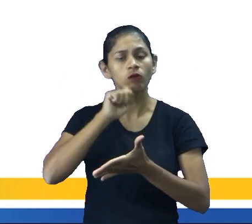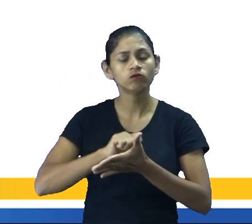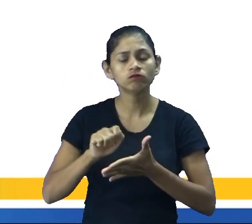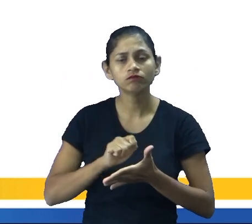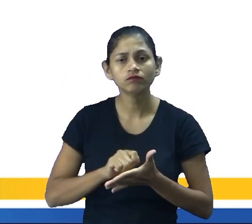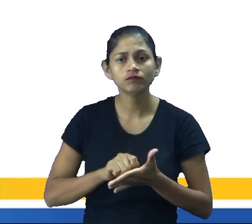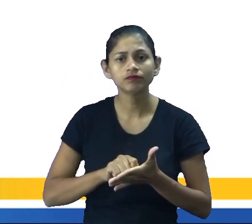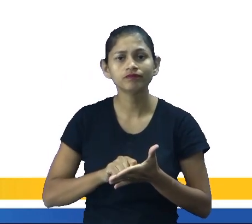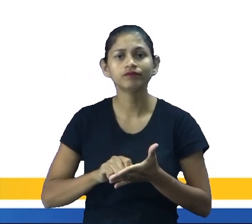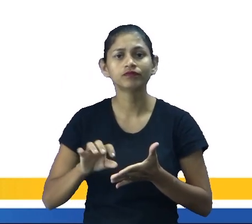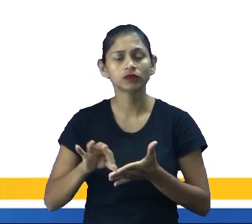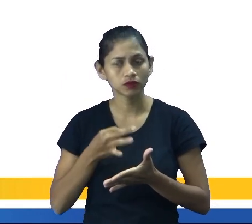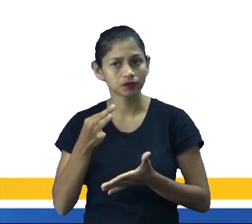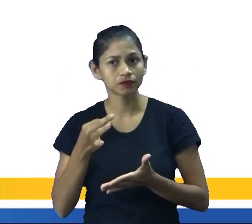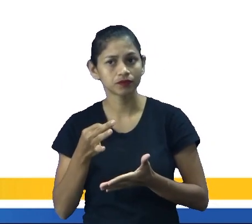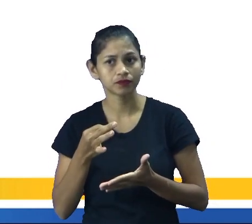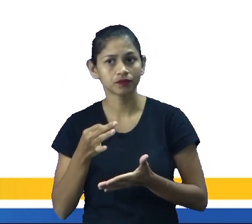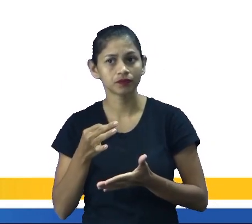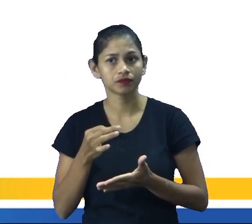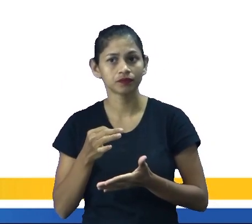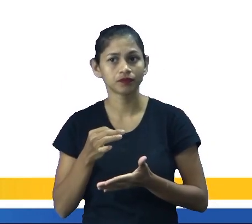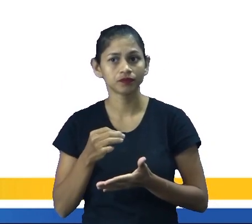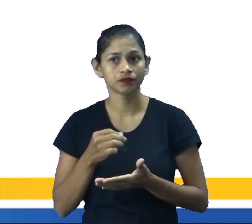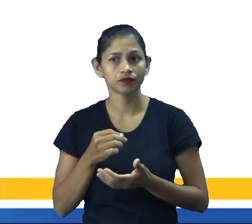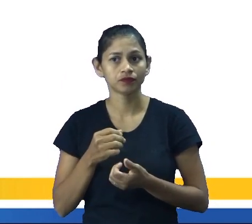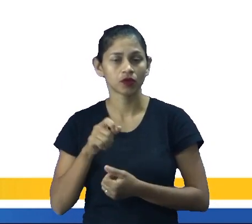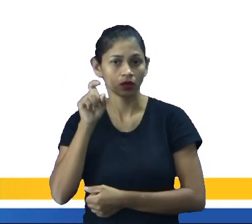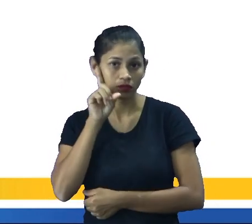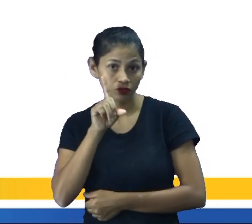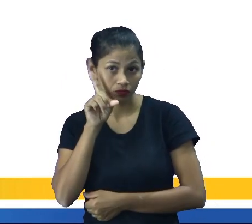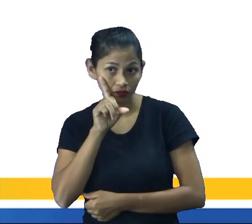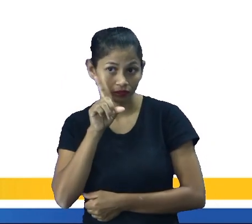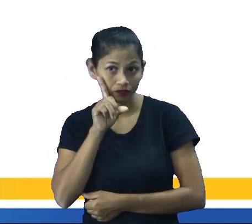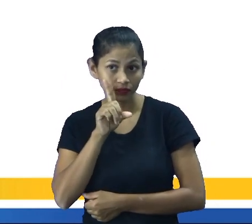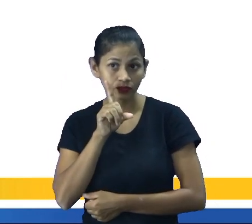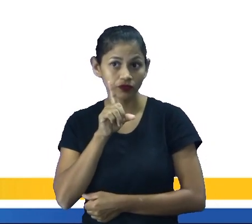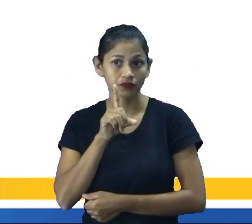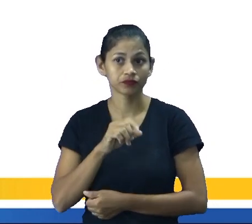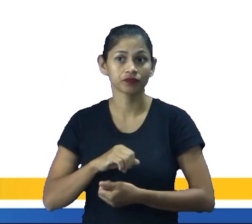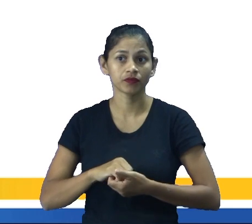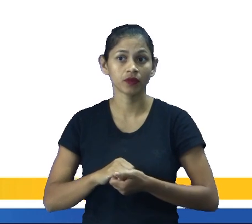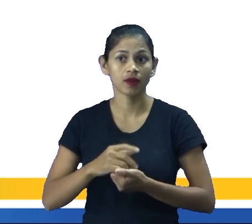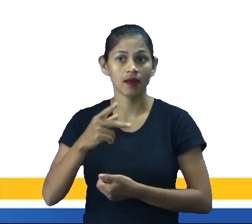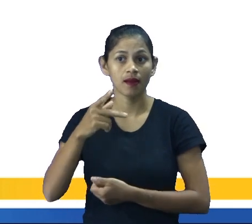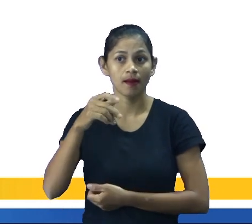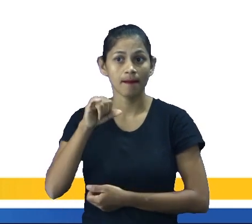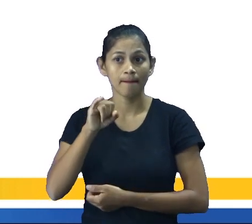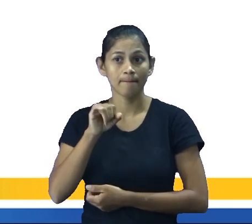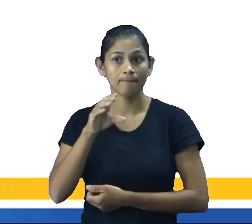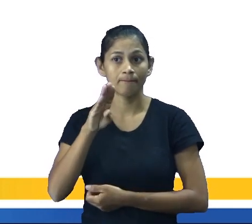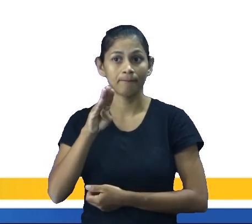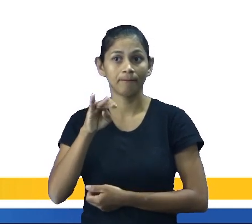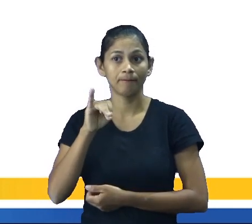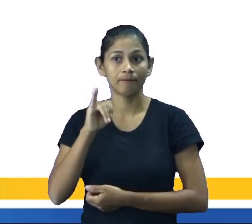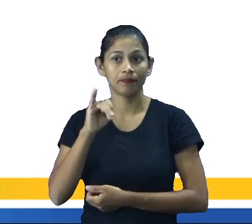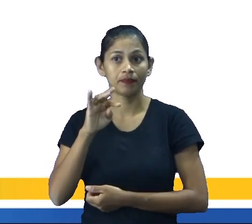marcando a independência americana do domínio britânico. O documento foi assinado em